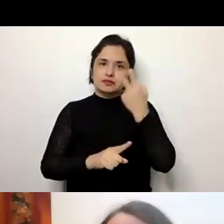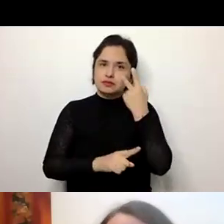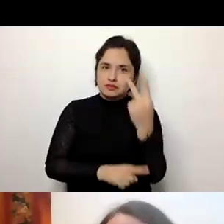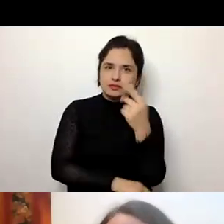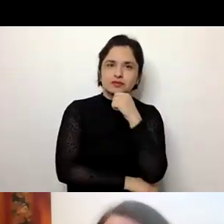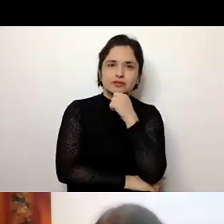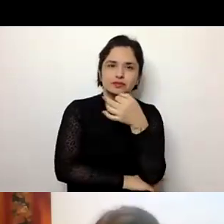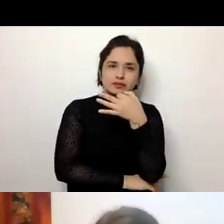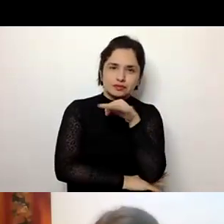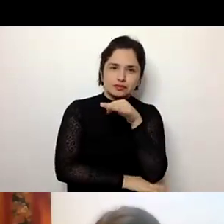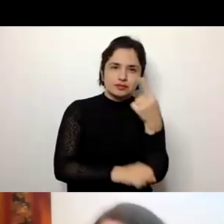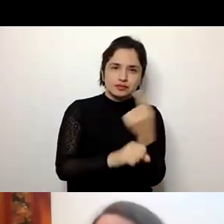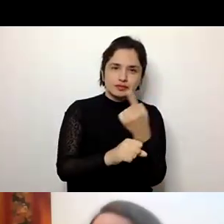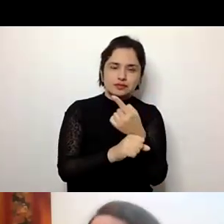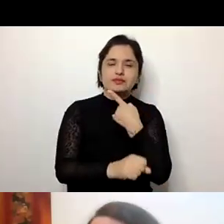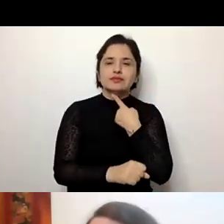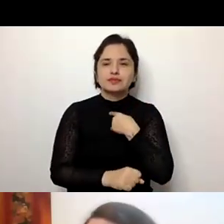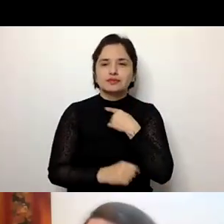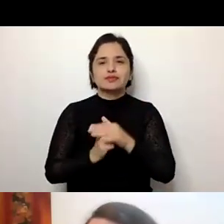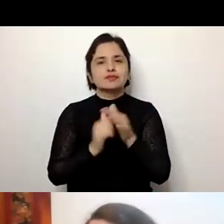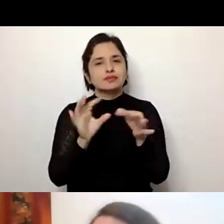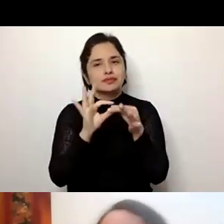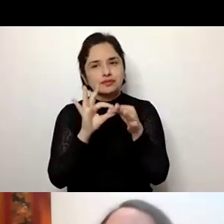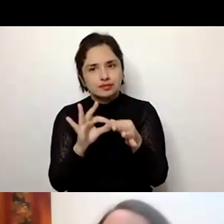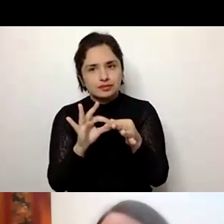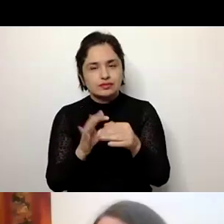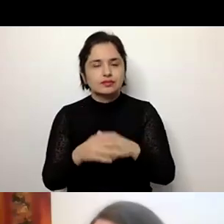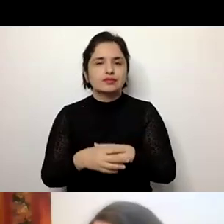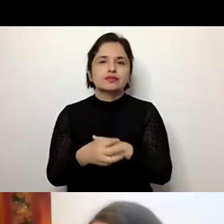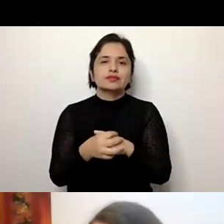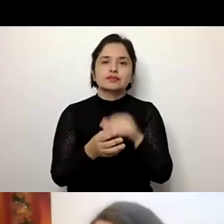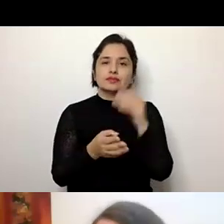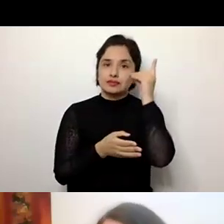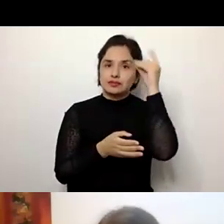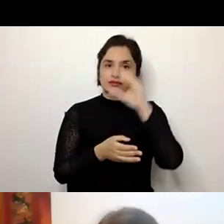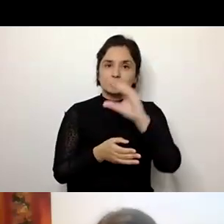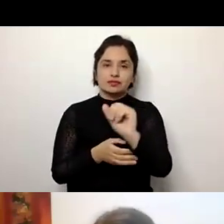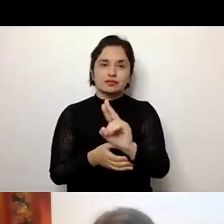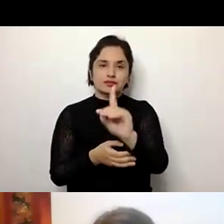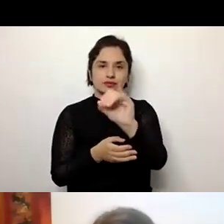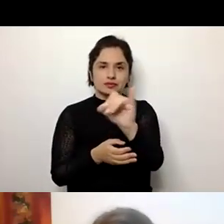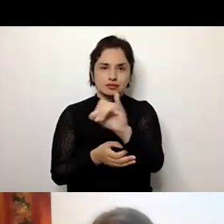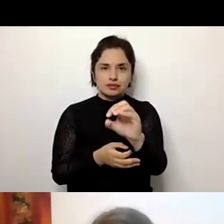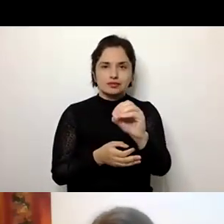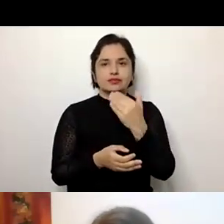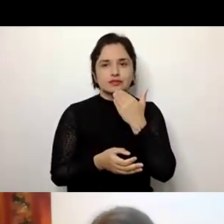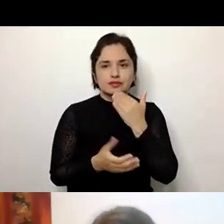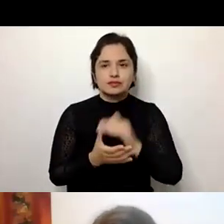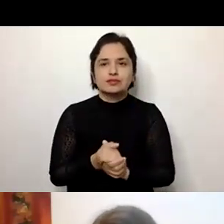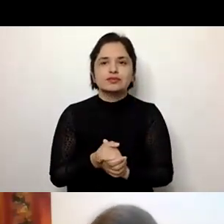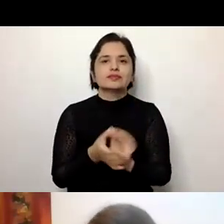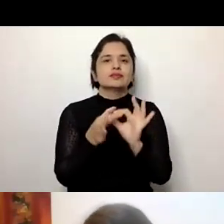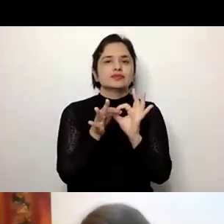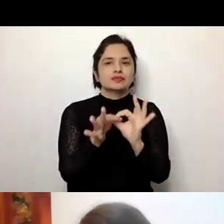esta conversación tan interessante muitas gracias doctora Cardoso e também agradecer